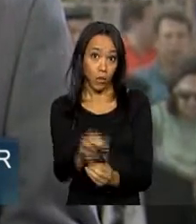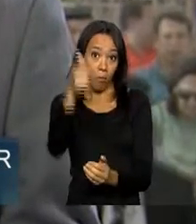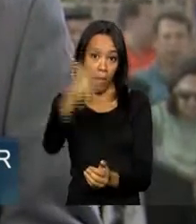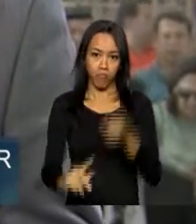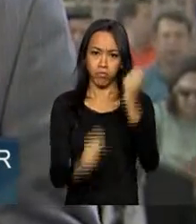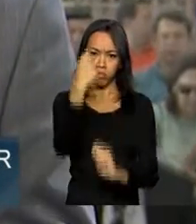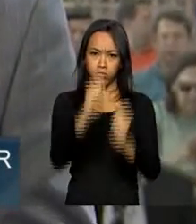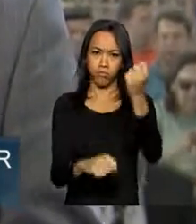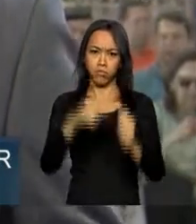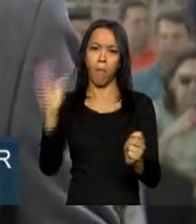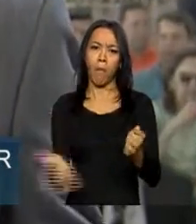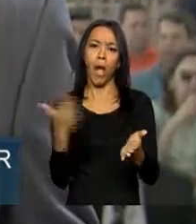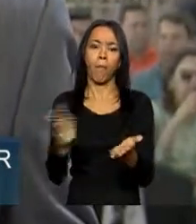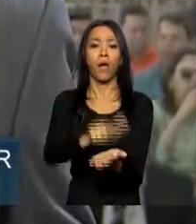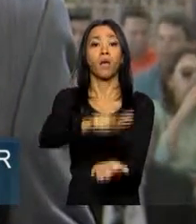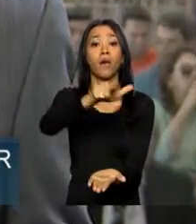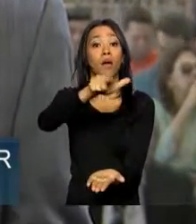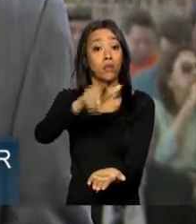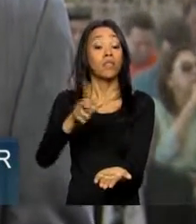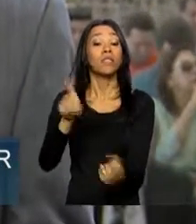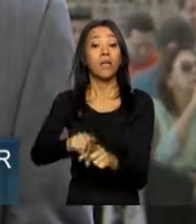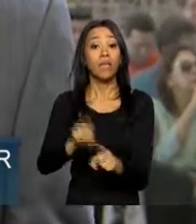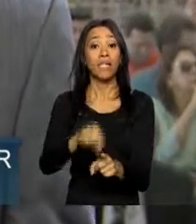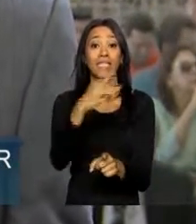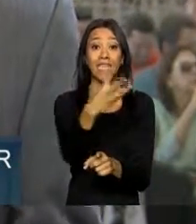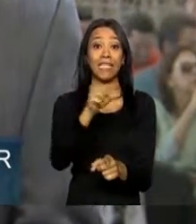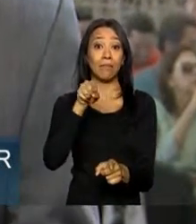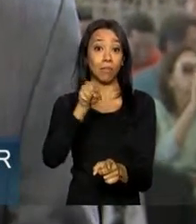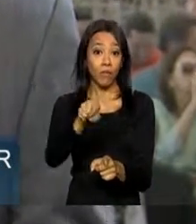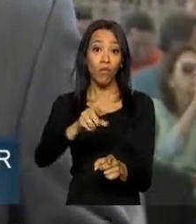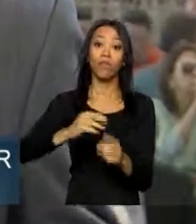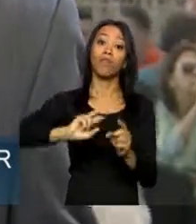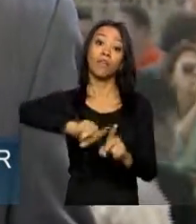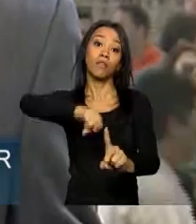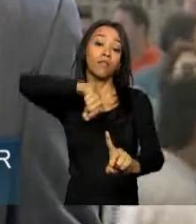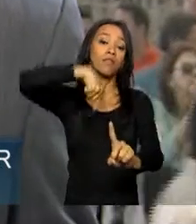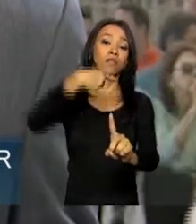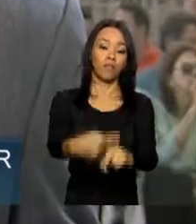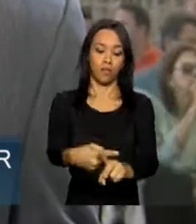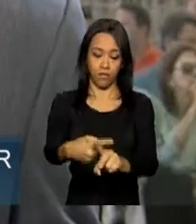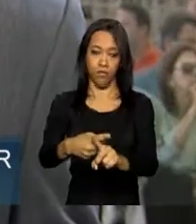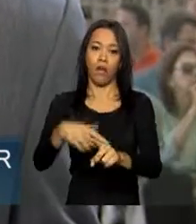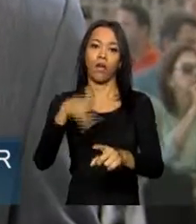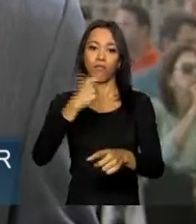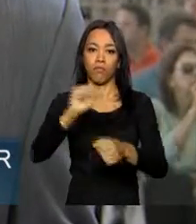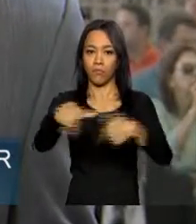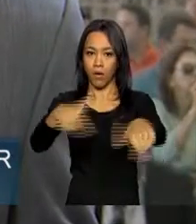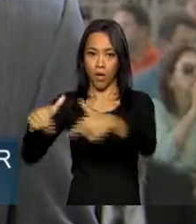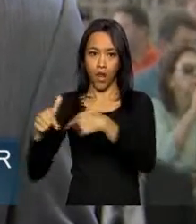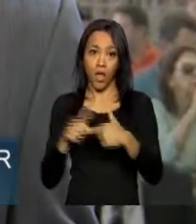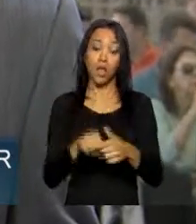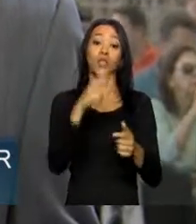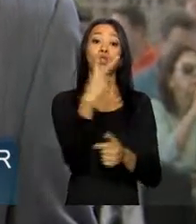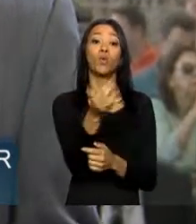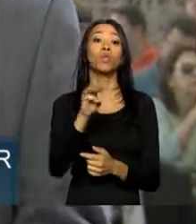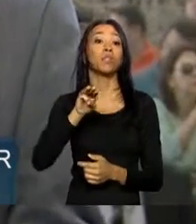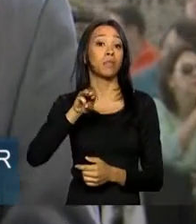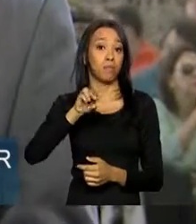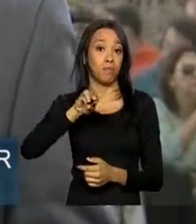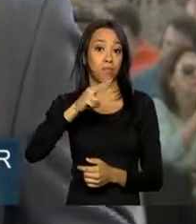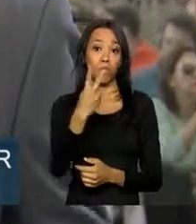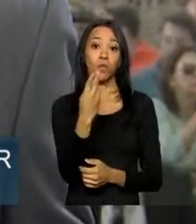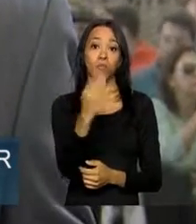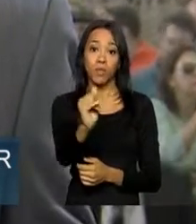número de trabalhadores, que nesta unidade é de 3 mil, vai dobrar. O investimento na ampliação vai ser de 2 bilhões e meio de dólares